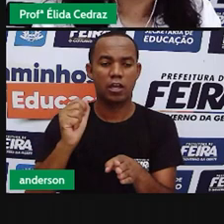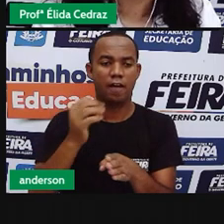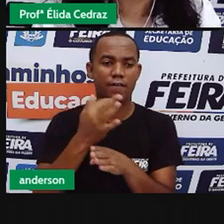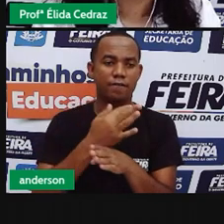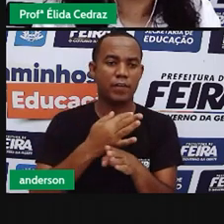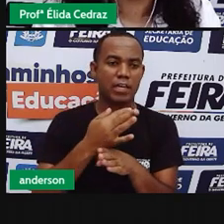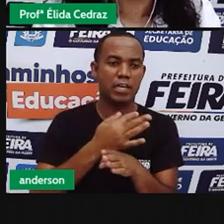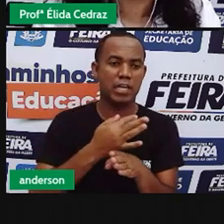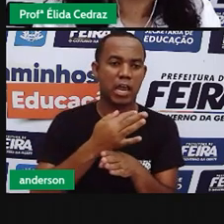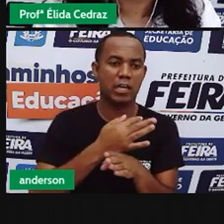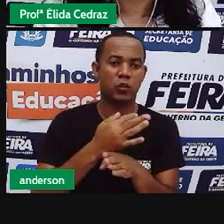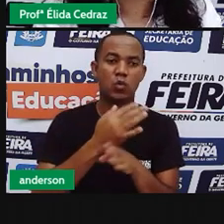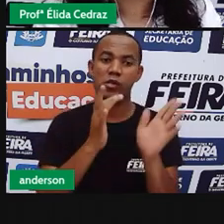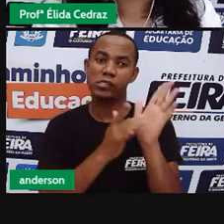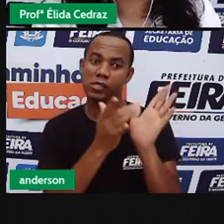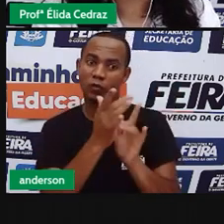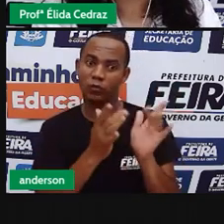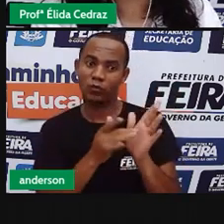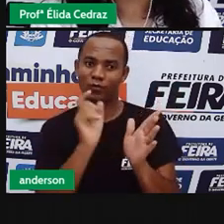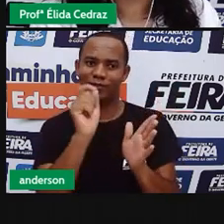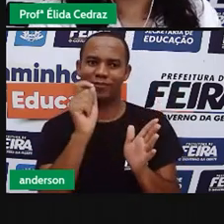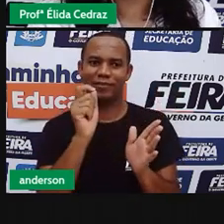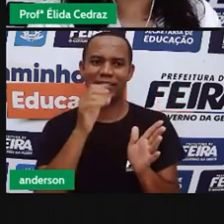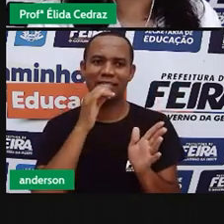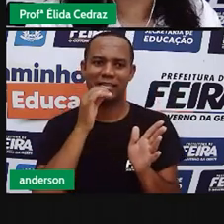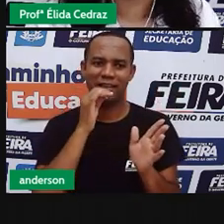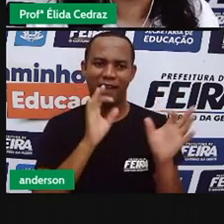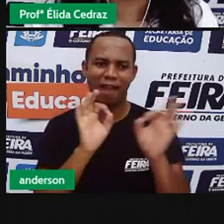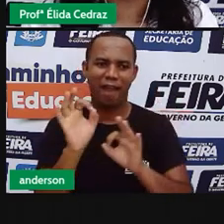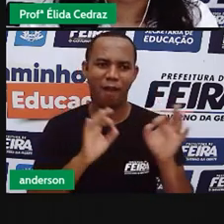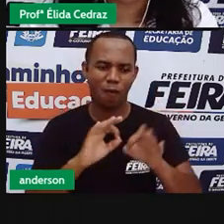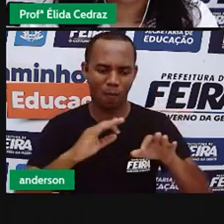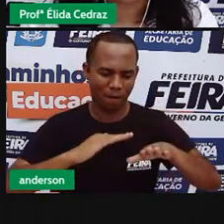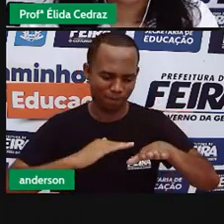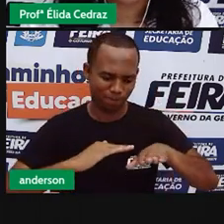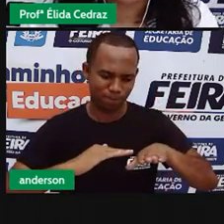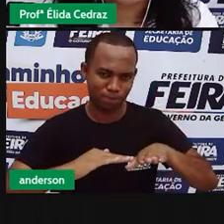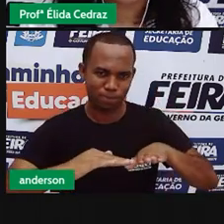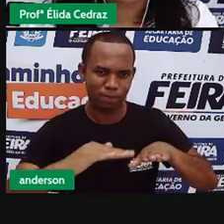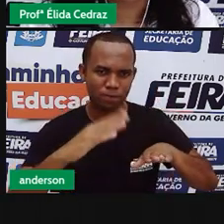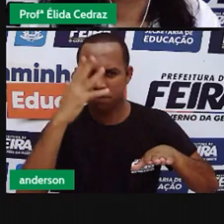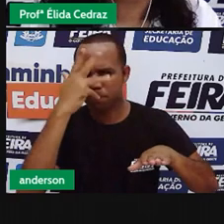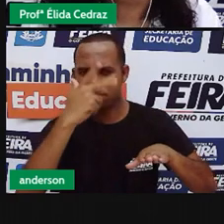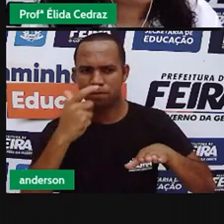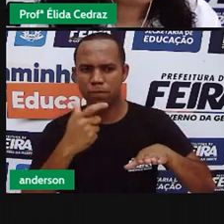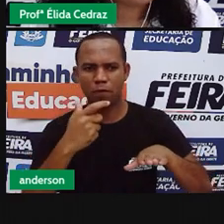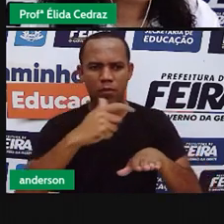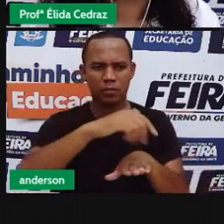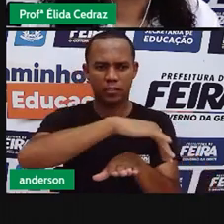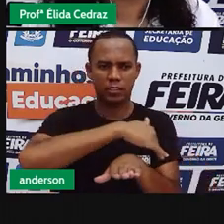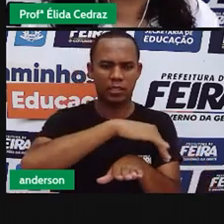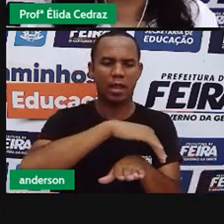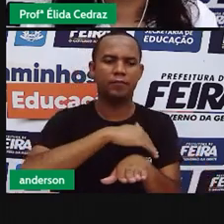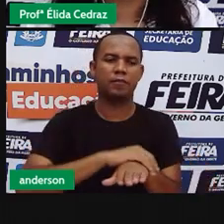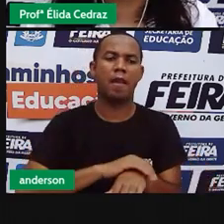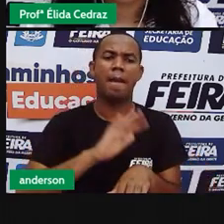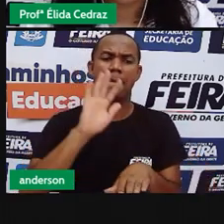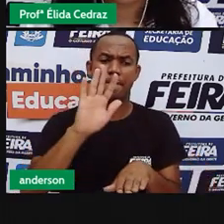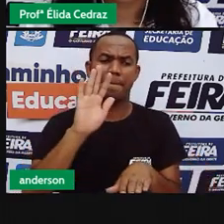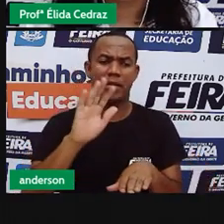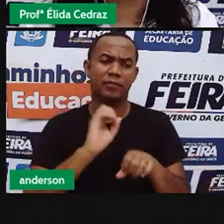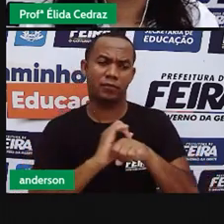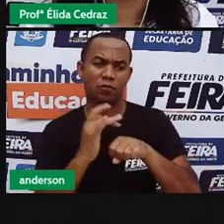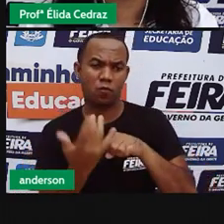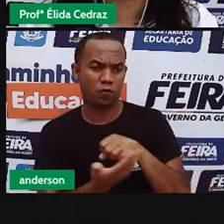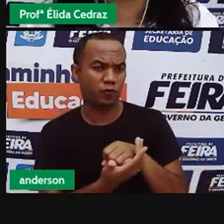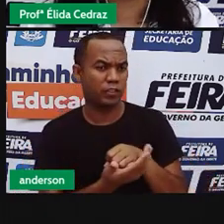feriado do Corpus Triste, faz-se os tapetes de cores pelas ruas da cidade. Infelizmente, por conta do Covid